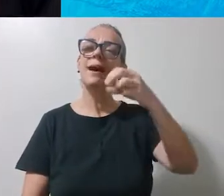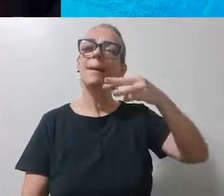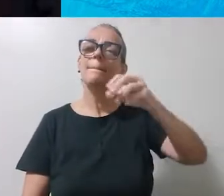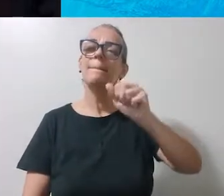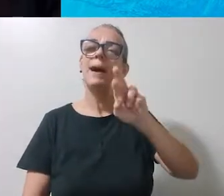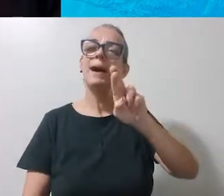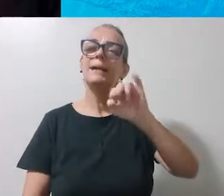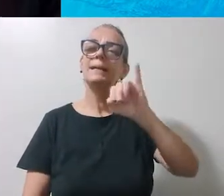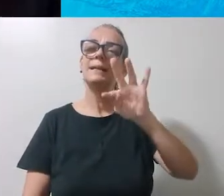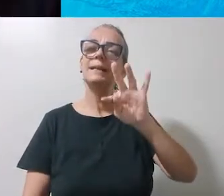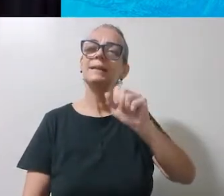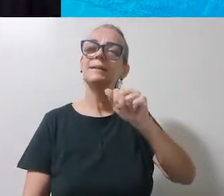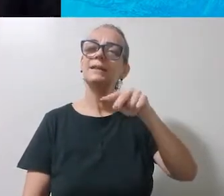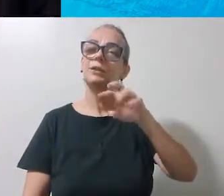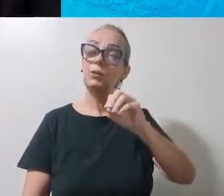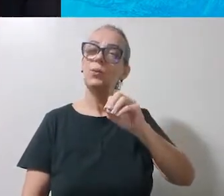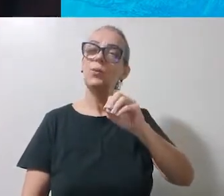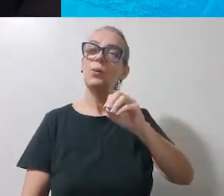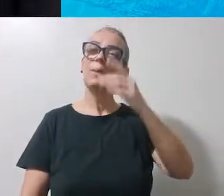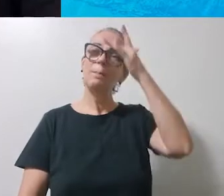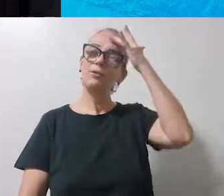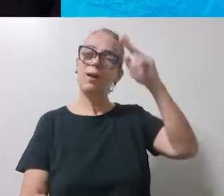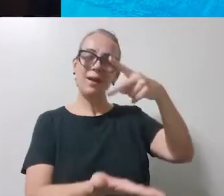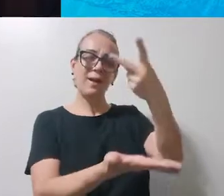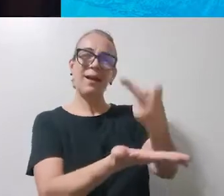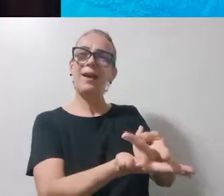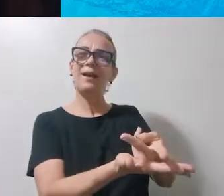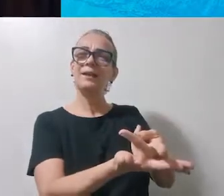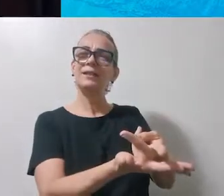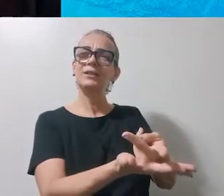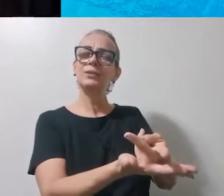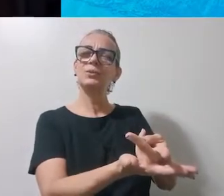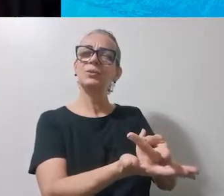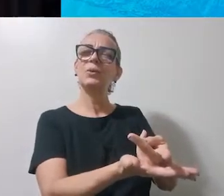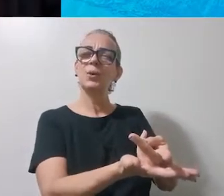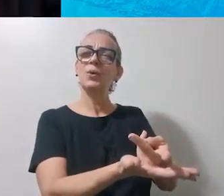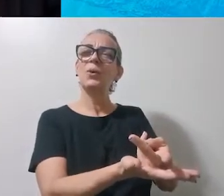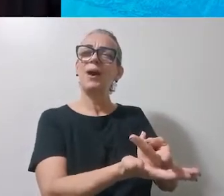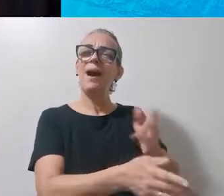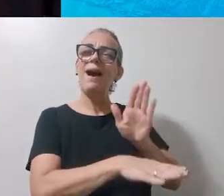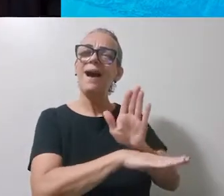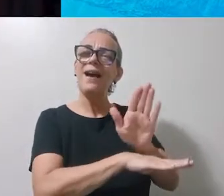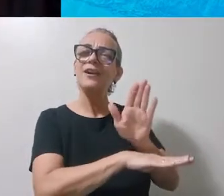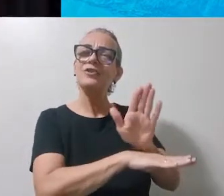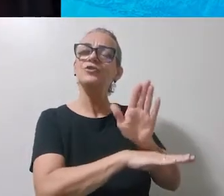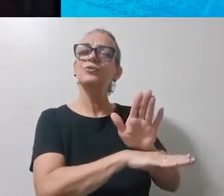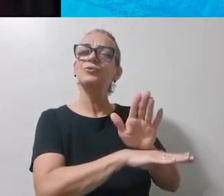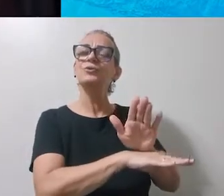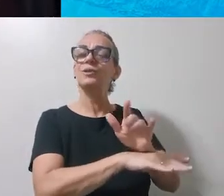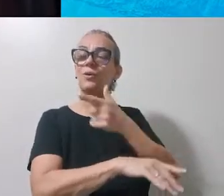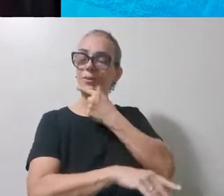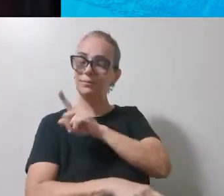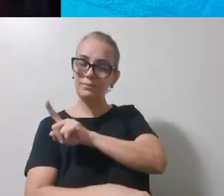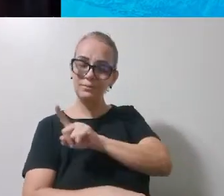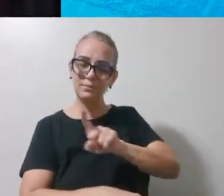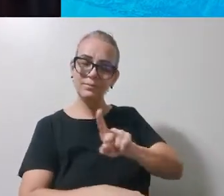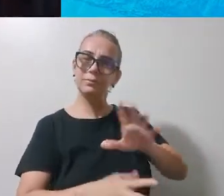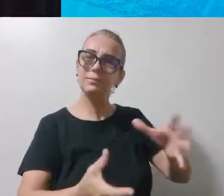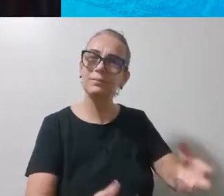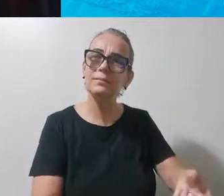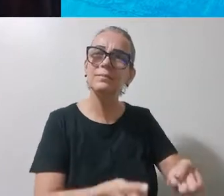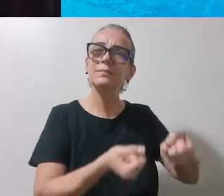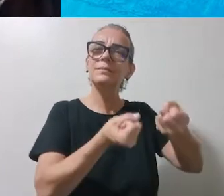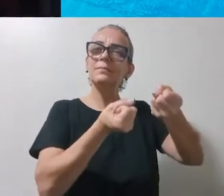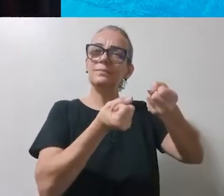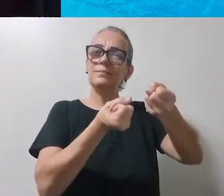que está lá, caído, machucado. Ele vai lá, levanta esse amigo, ajuda ele, Limpa